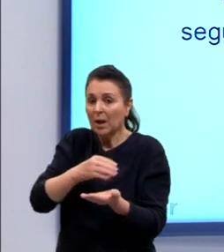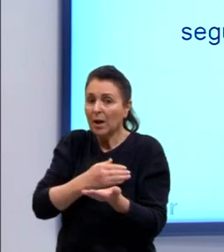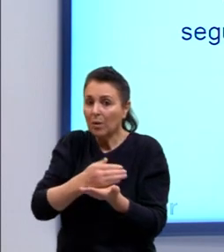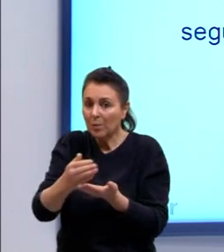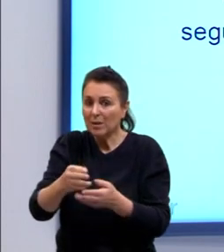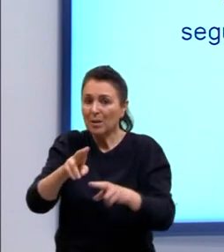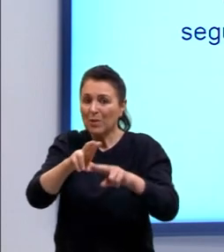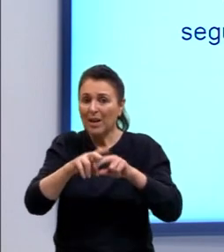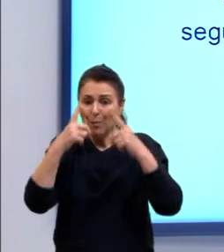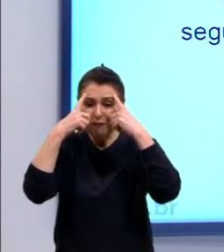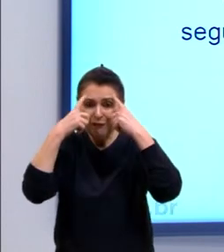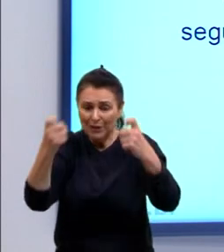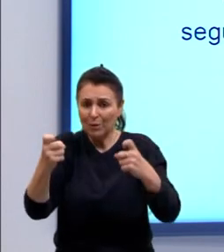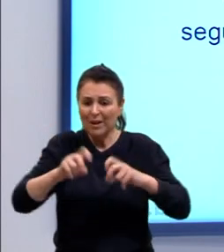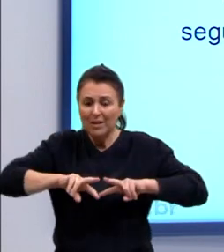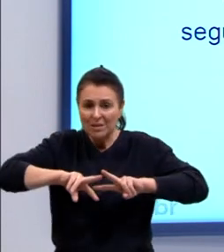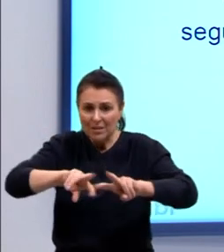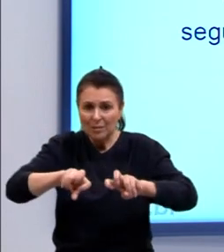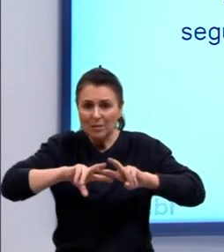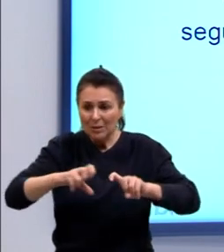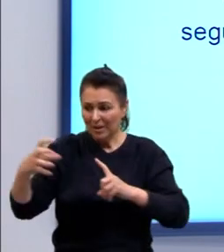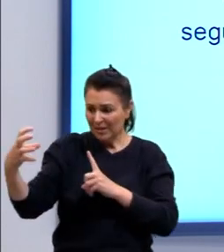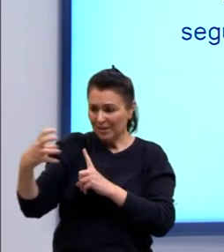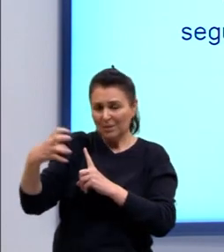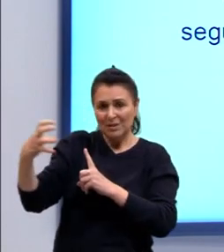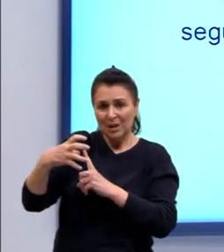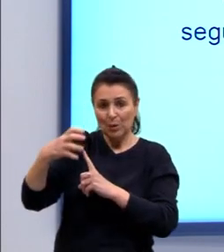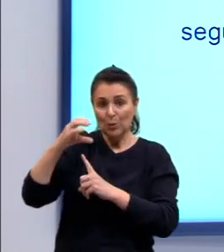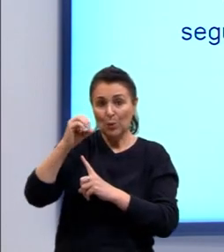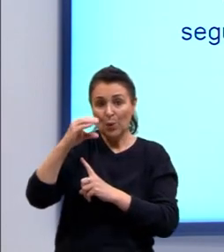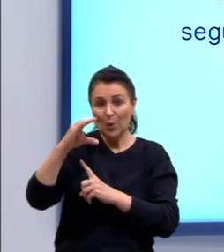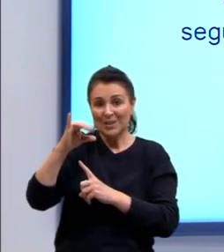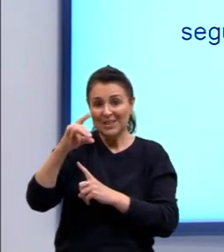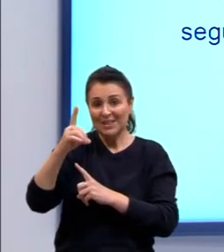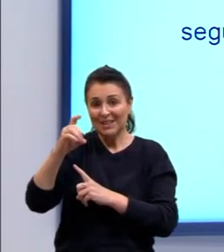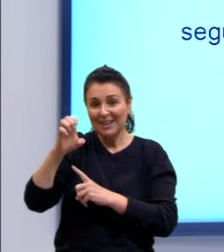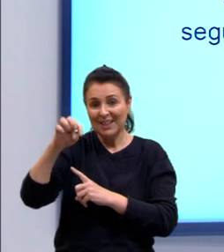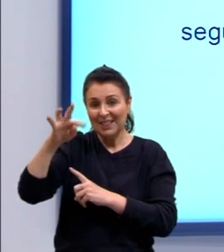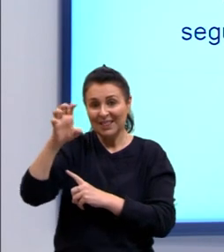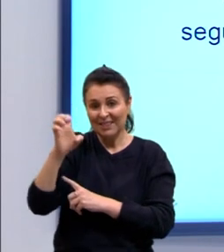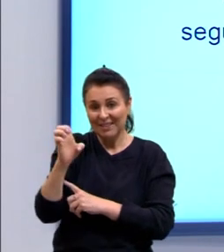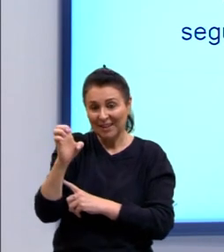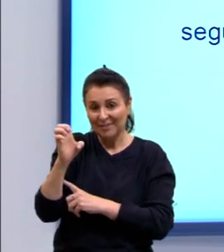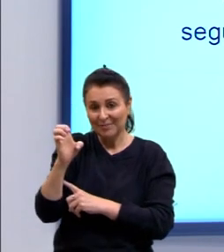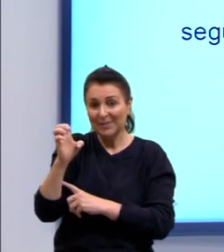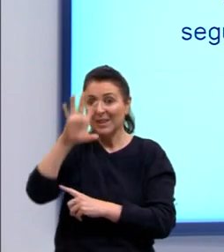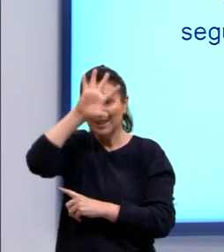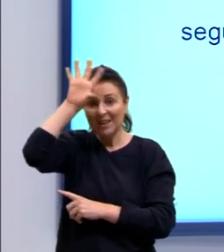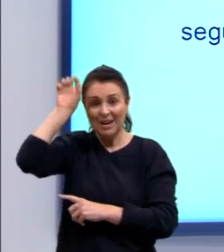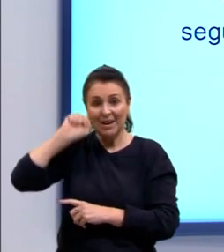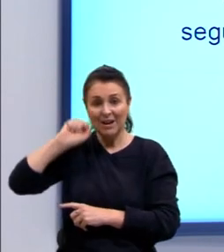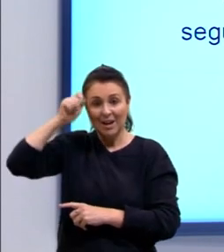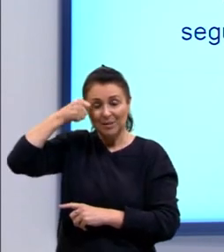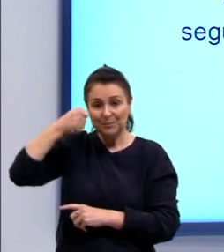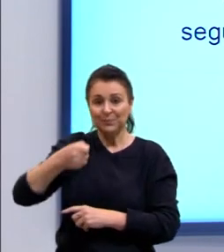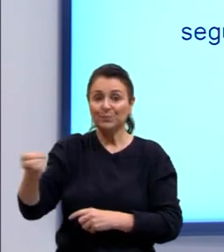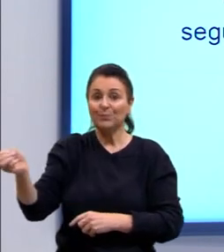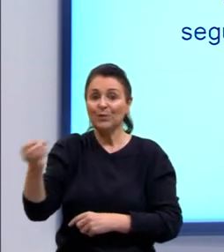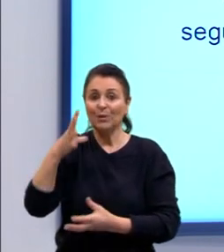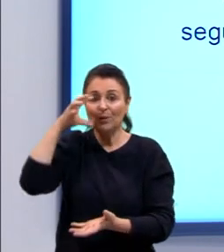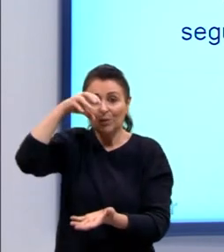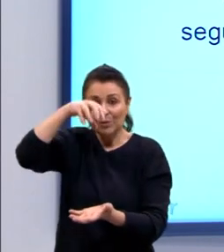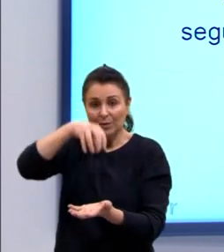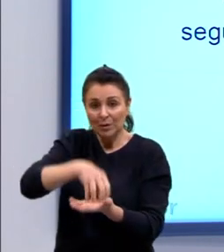violência, dessa exploração, dessa interferência do Ocidente no continente. Então, o neocolonialismo europeu